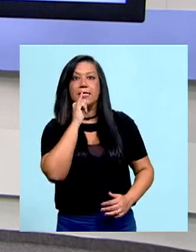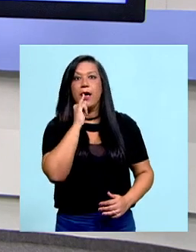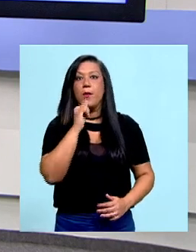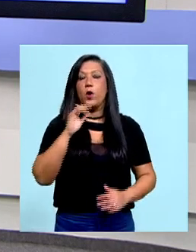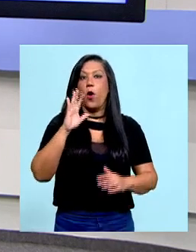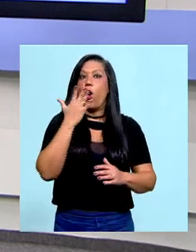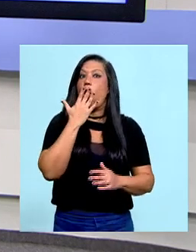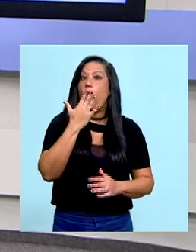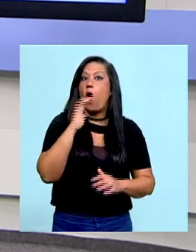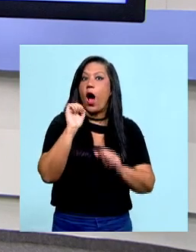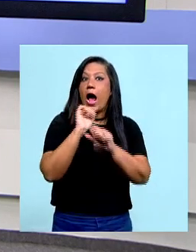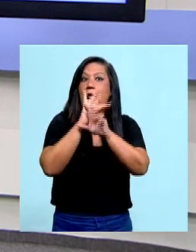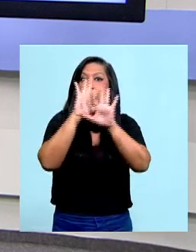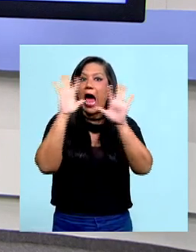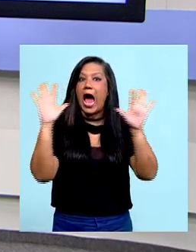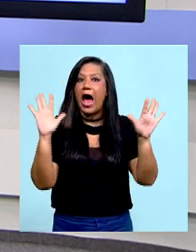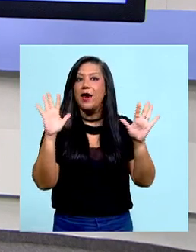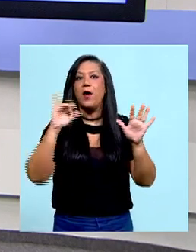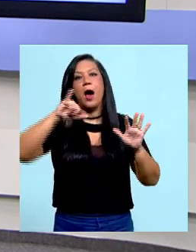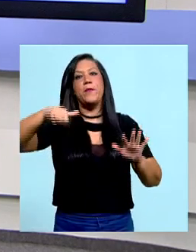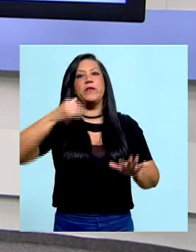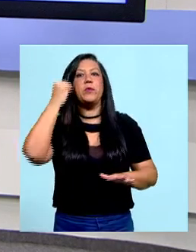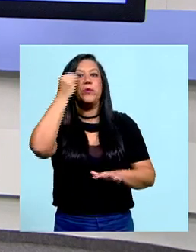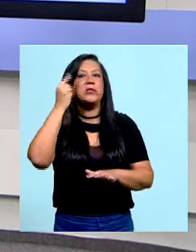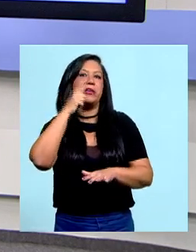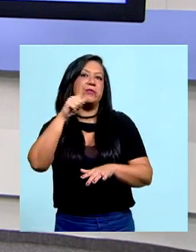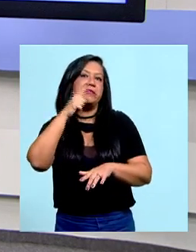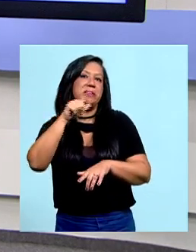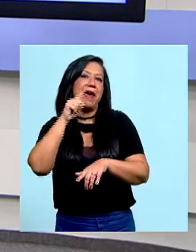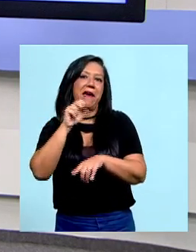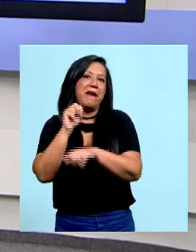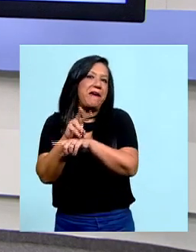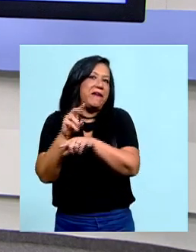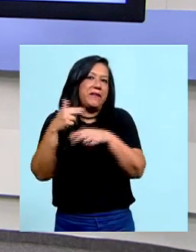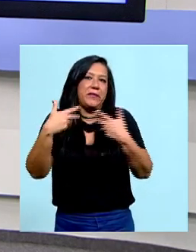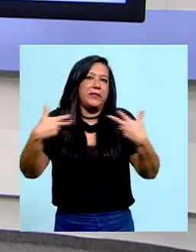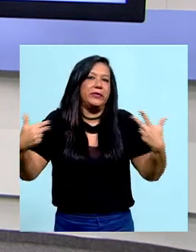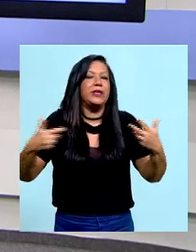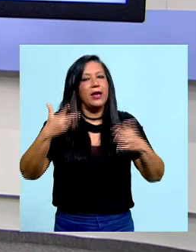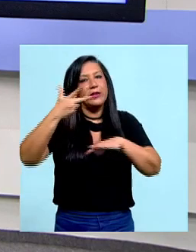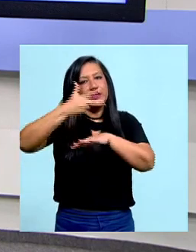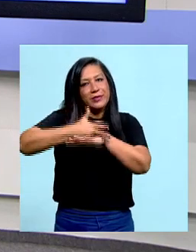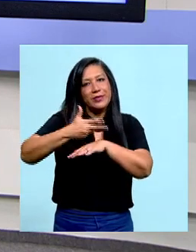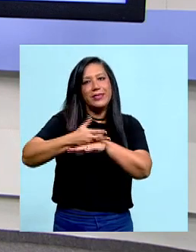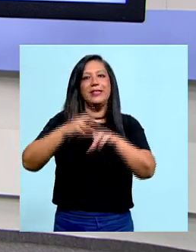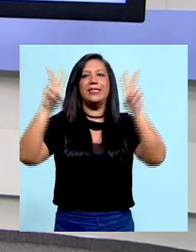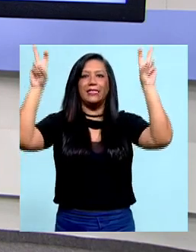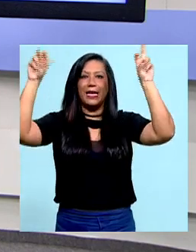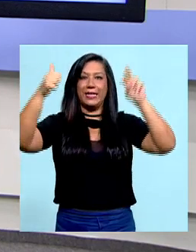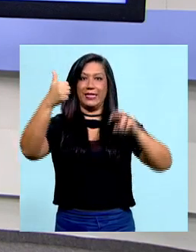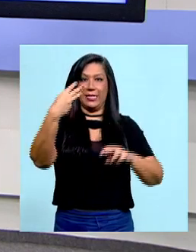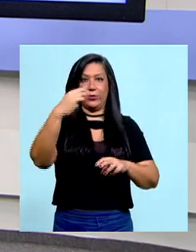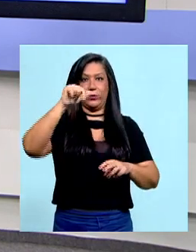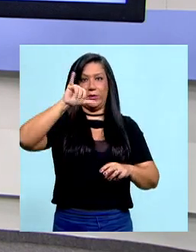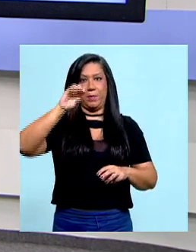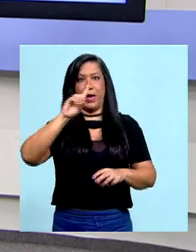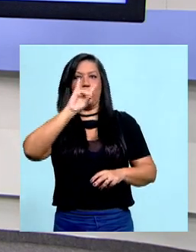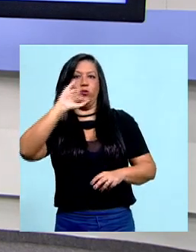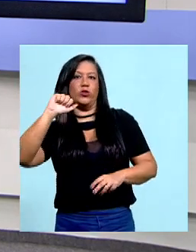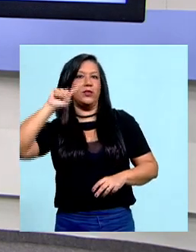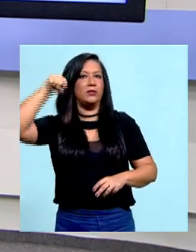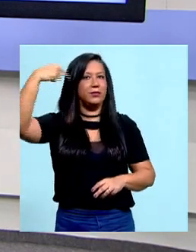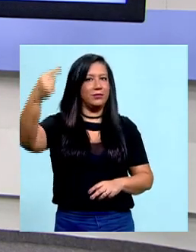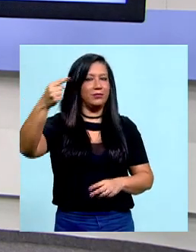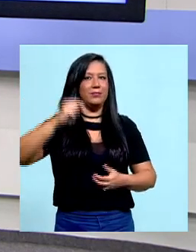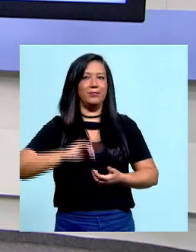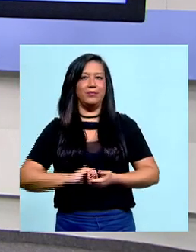o tom de pele, mais oportunidades você tem por aqui. É o que você vai ver na reportagem de hoje da série 14 de maio, o dia